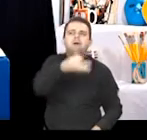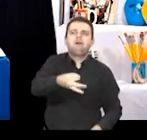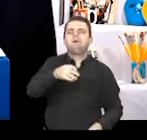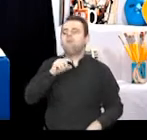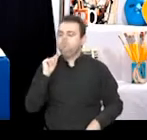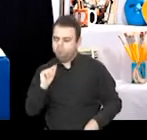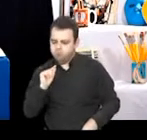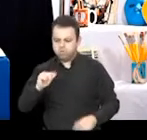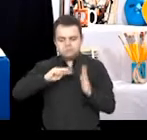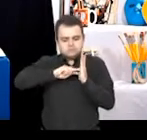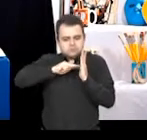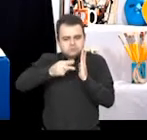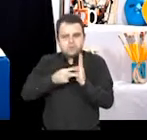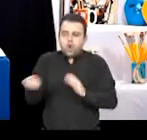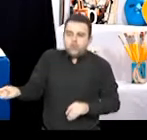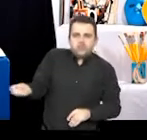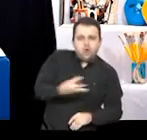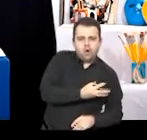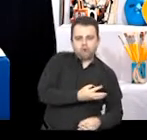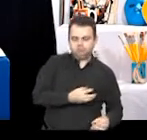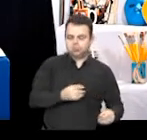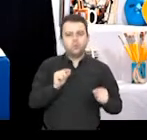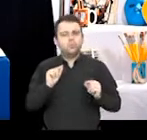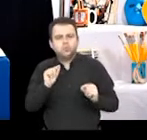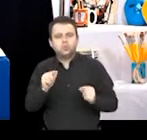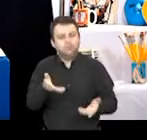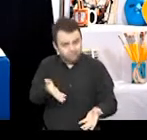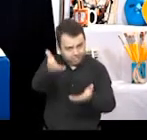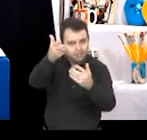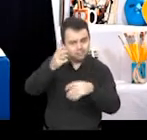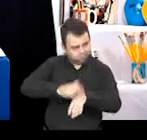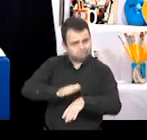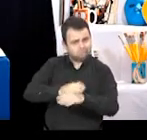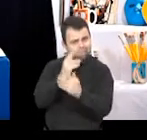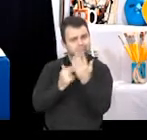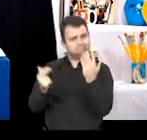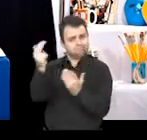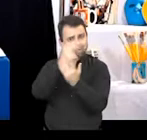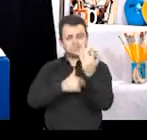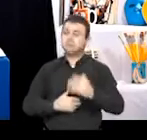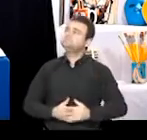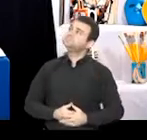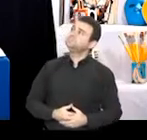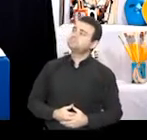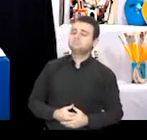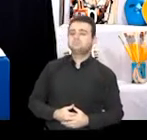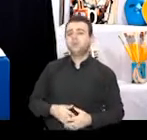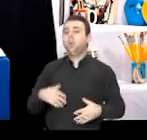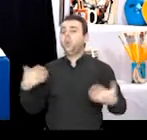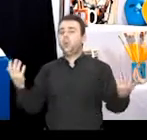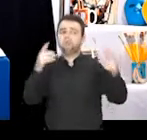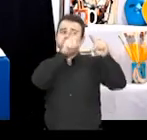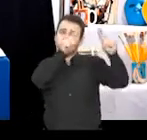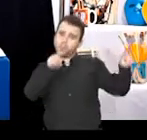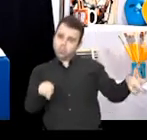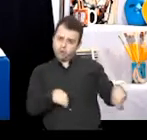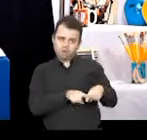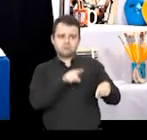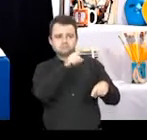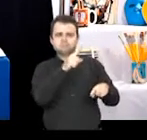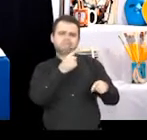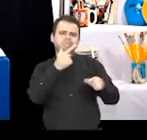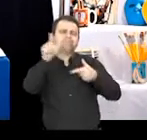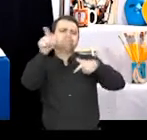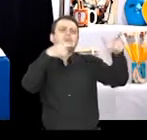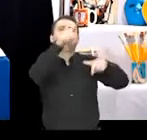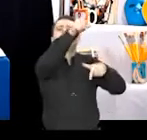no sentido que você gostaria de atribuir à nova versão. Podem fazer releituras também de outras obras que você conheceu na escola,